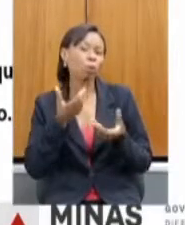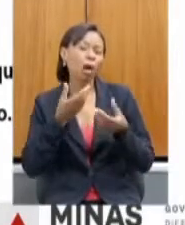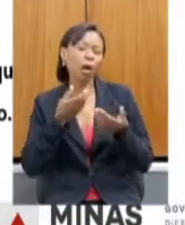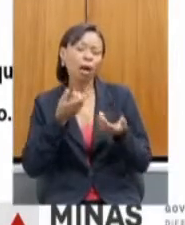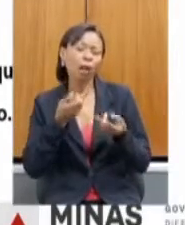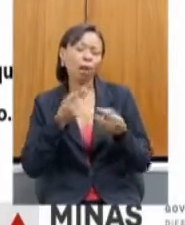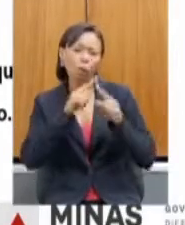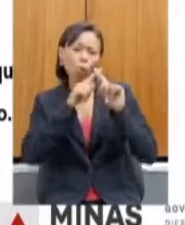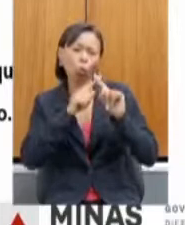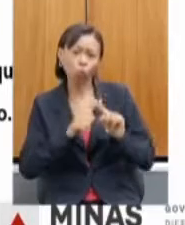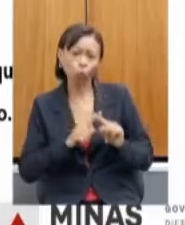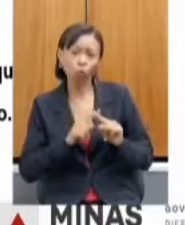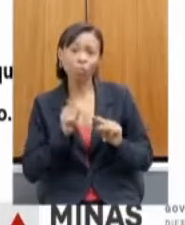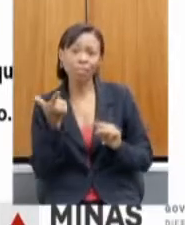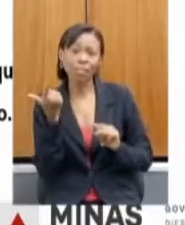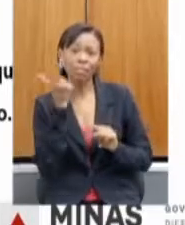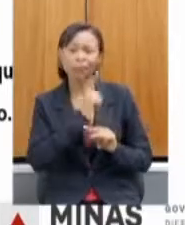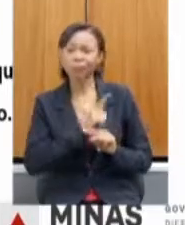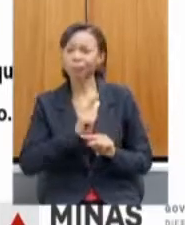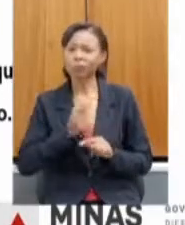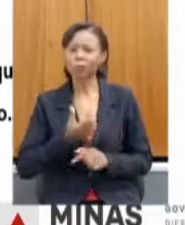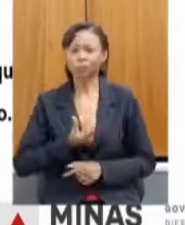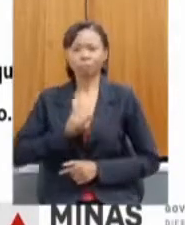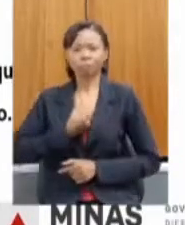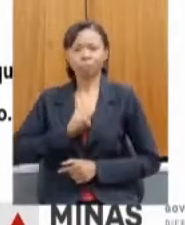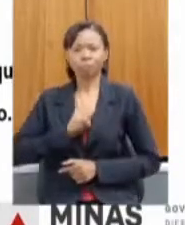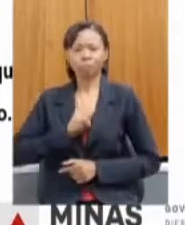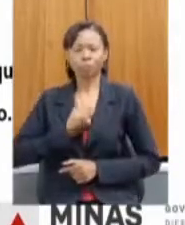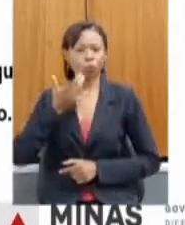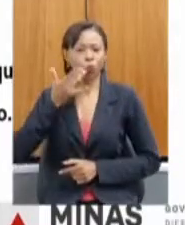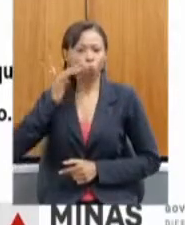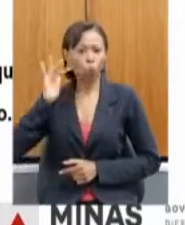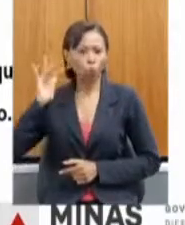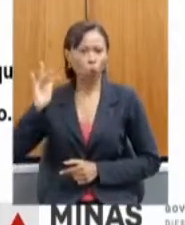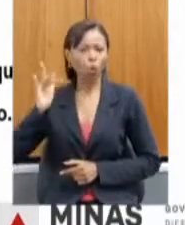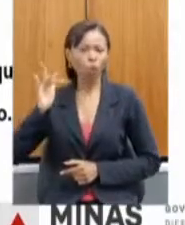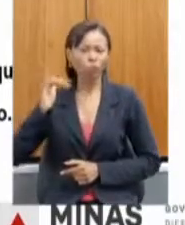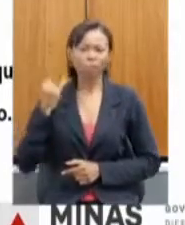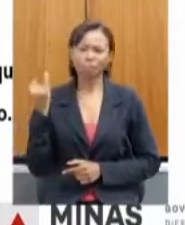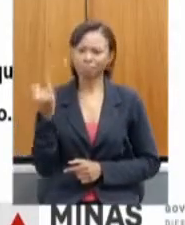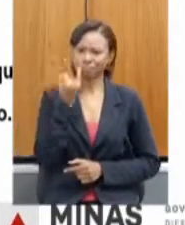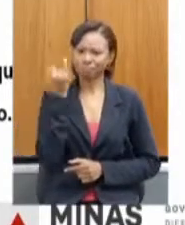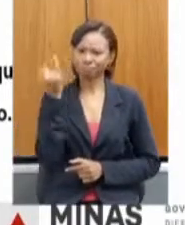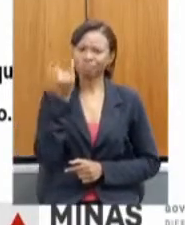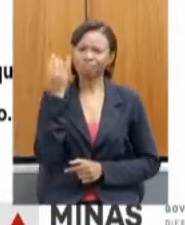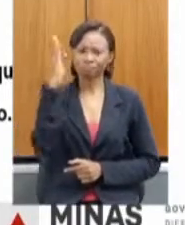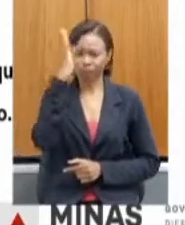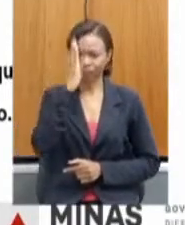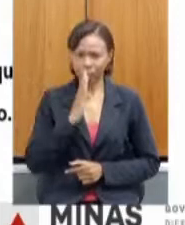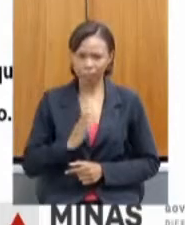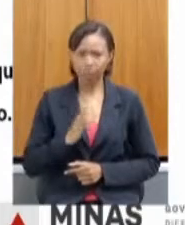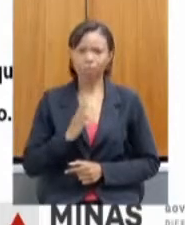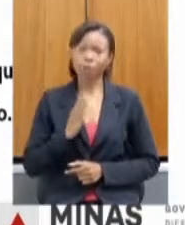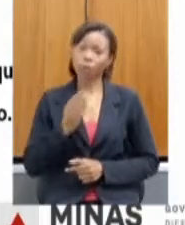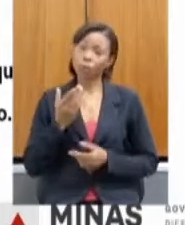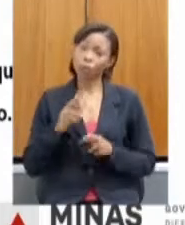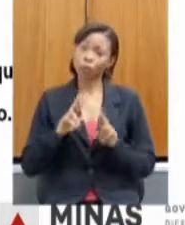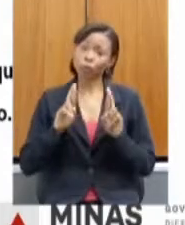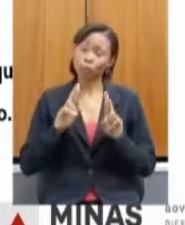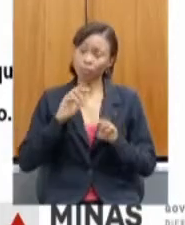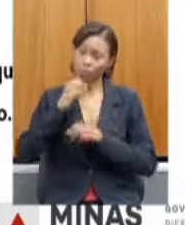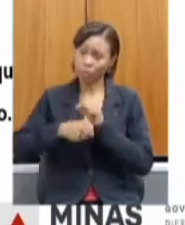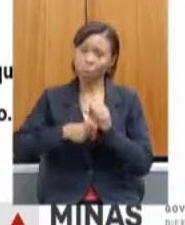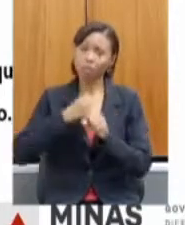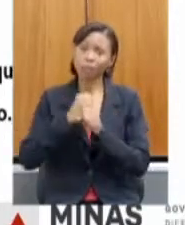a medalha de ouro no mais importante concurso do Brasil. Para o ano que vem, espero que nós tenhamos recursos para enviar nossos vinhos também para os